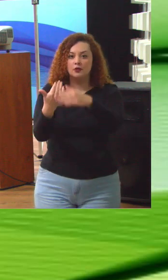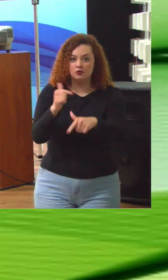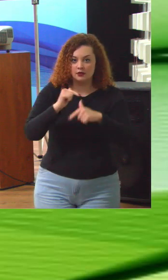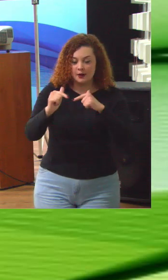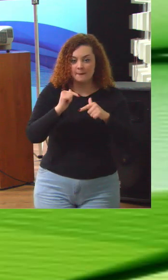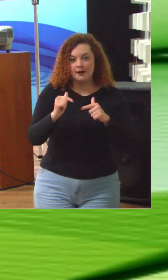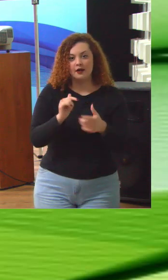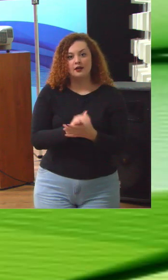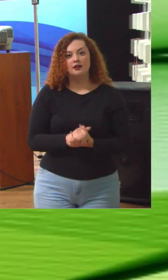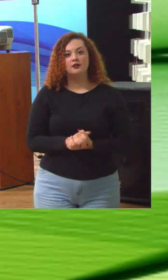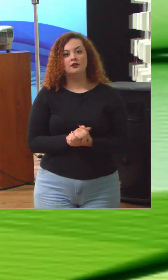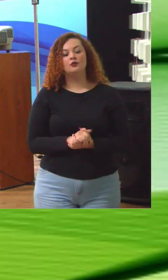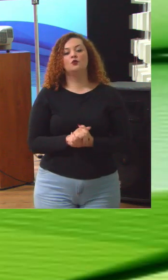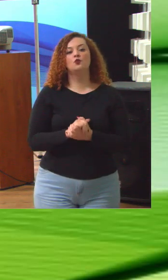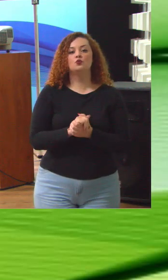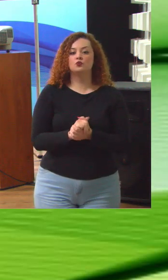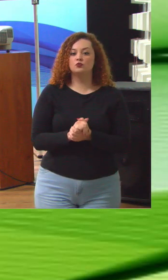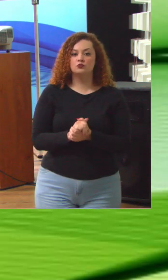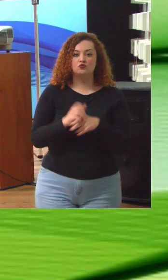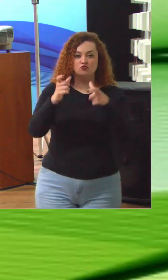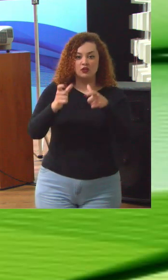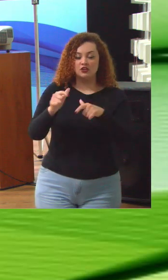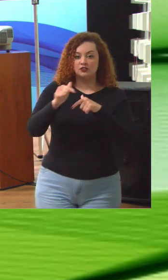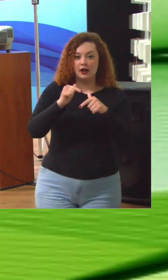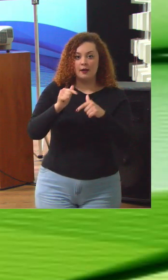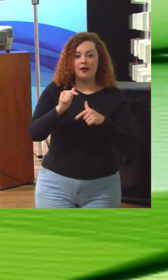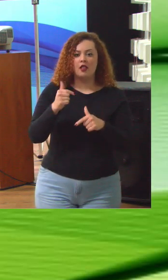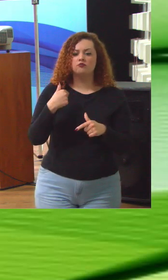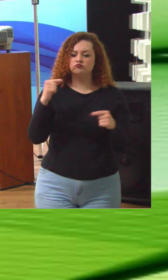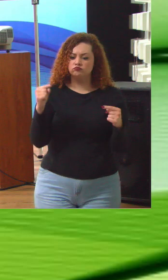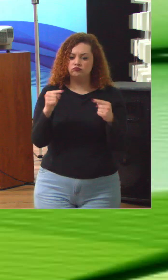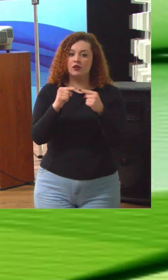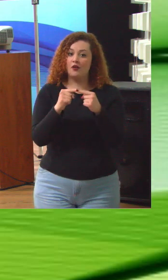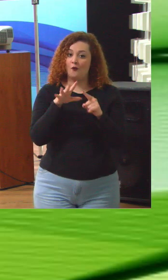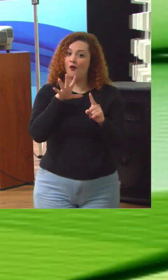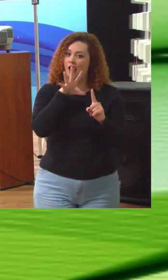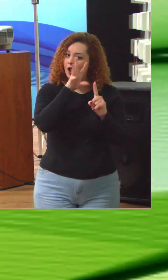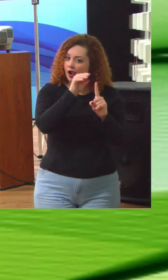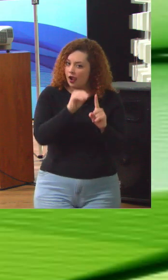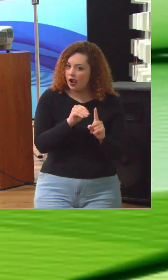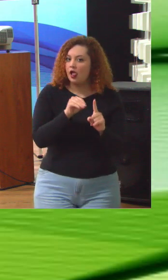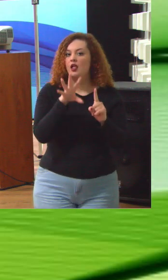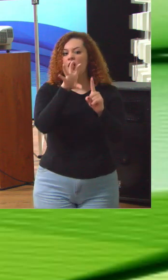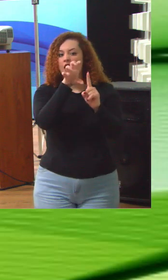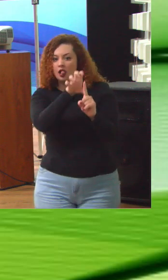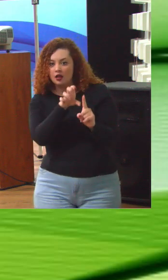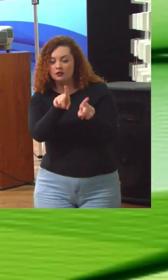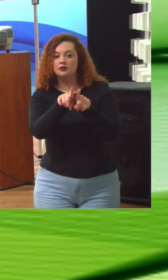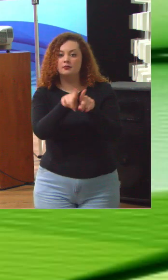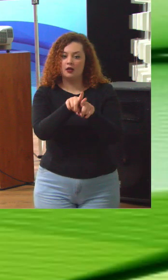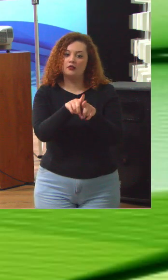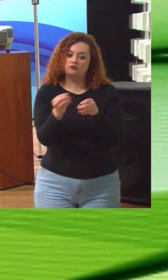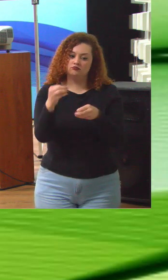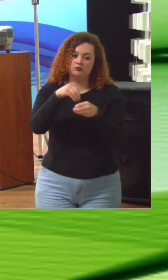do ambiente de trabalho e isso tem a ver com assédio e isso tem a ver com integridade